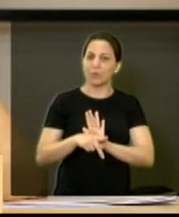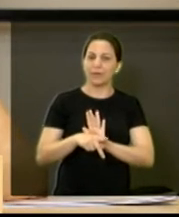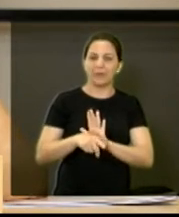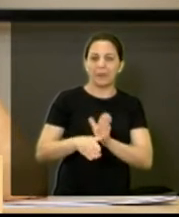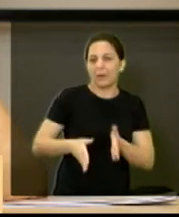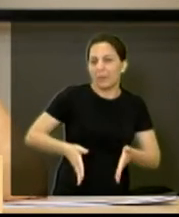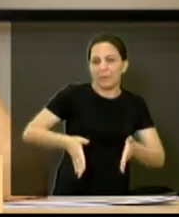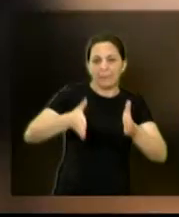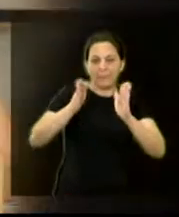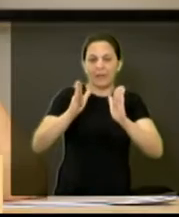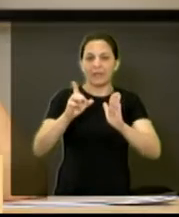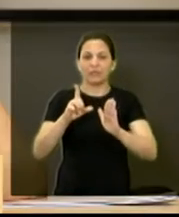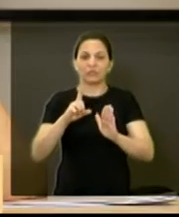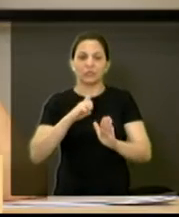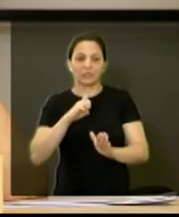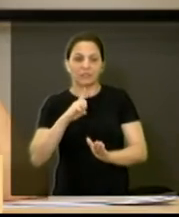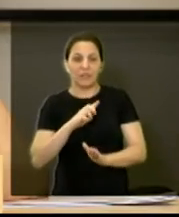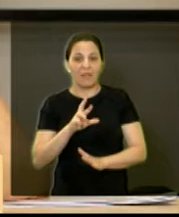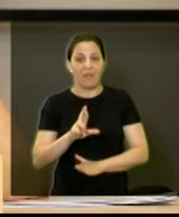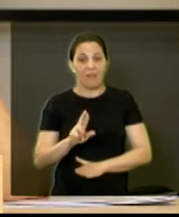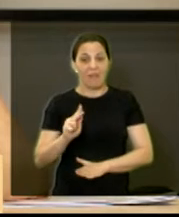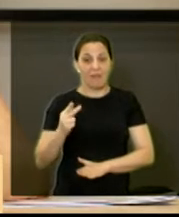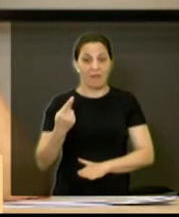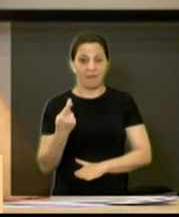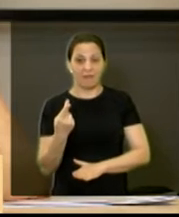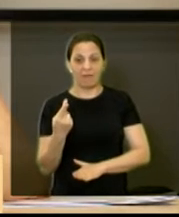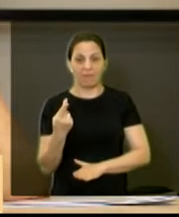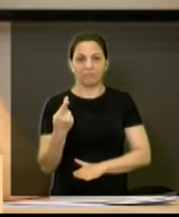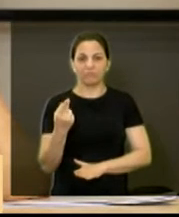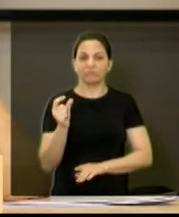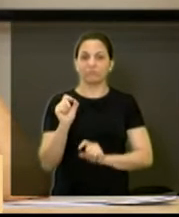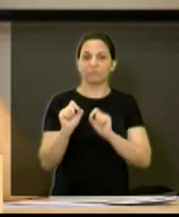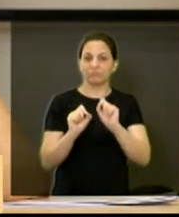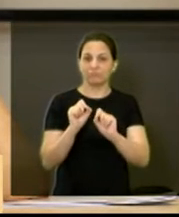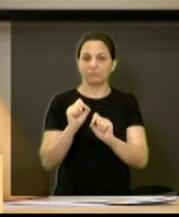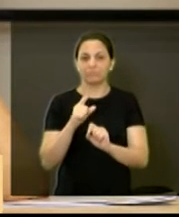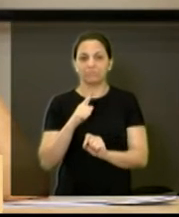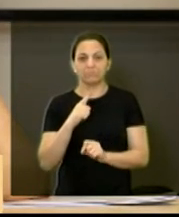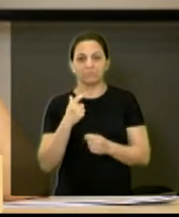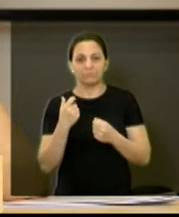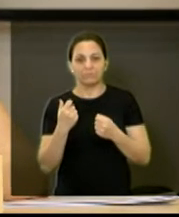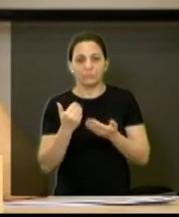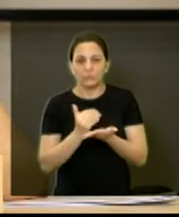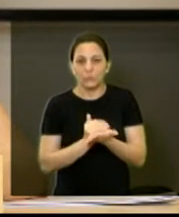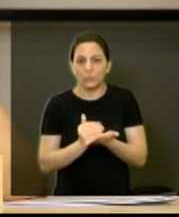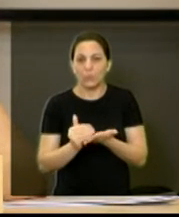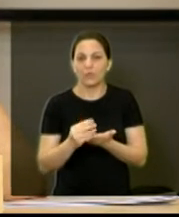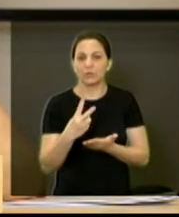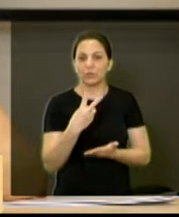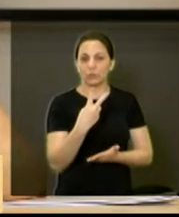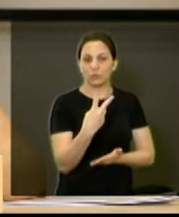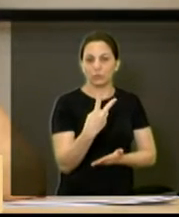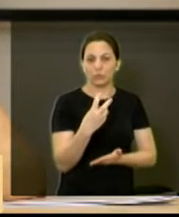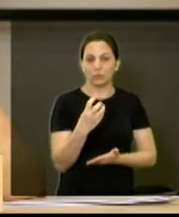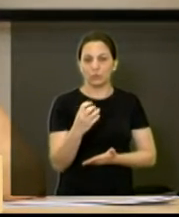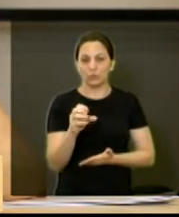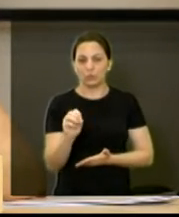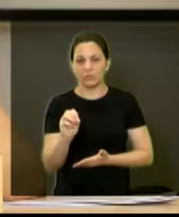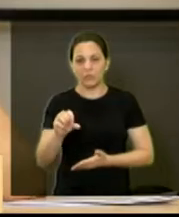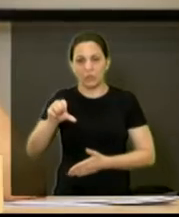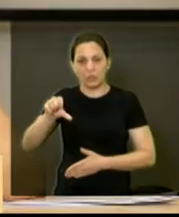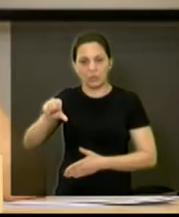questões do próprio RH, que no início de 2009,